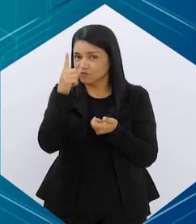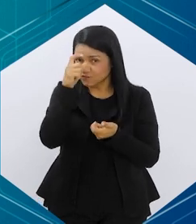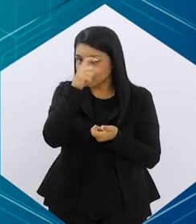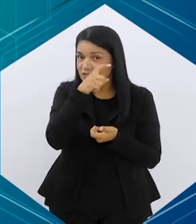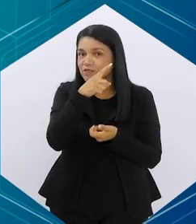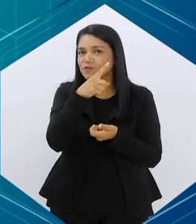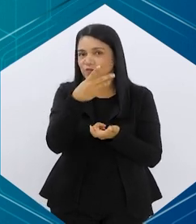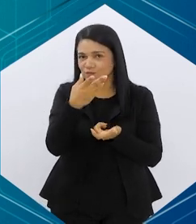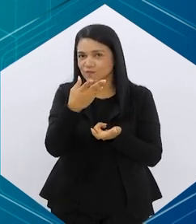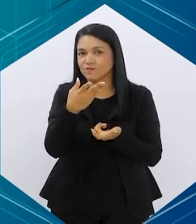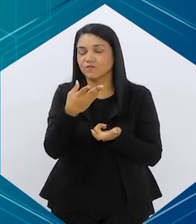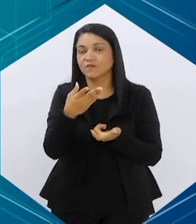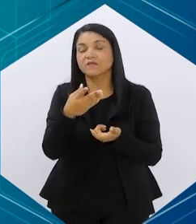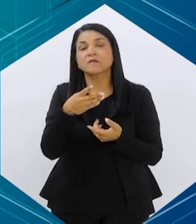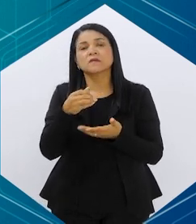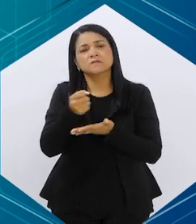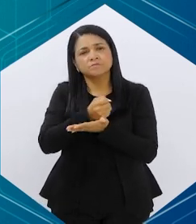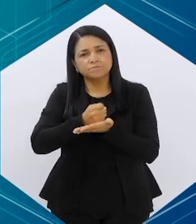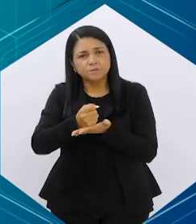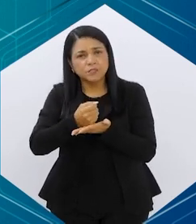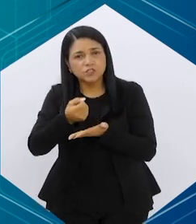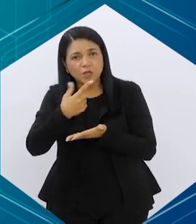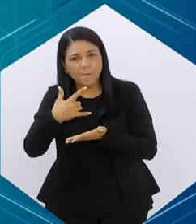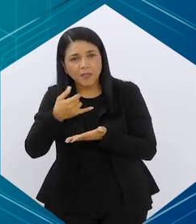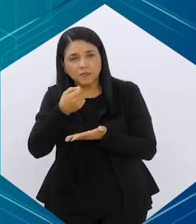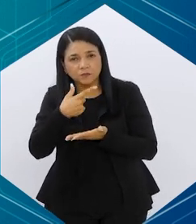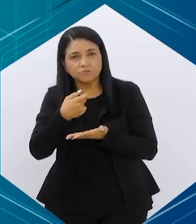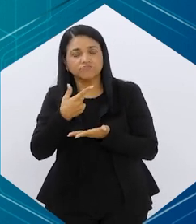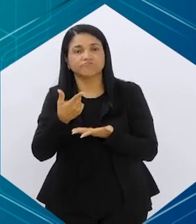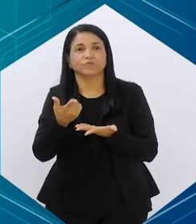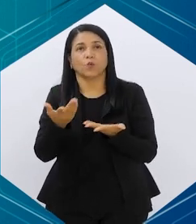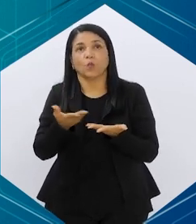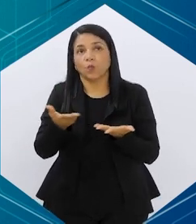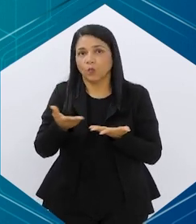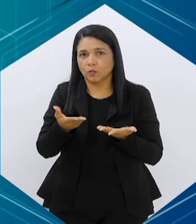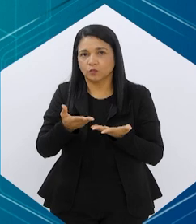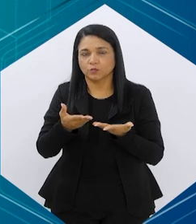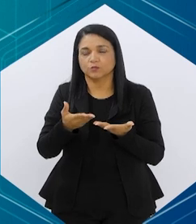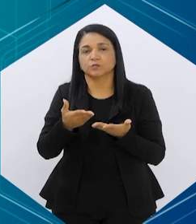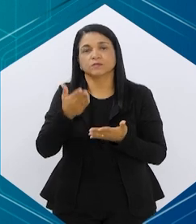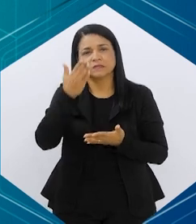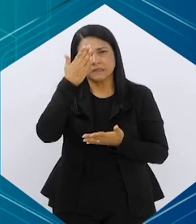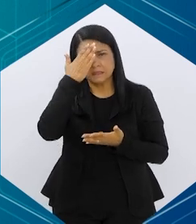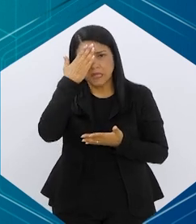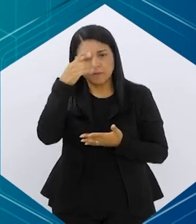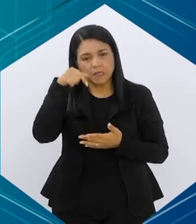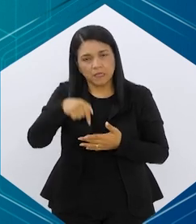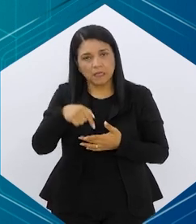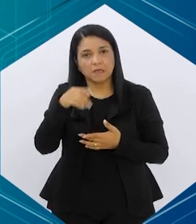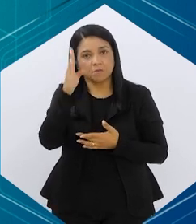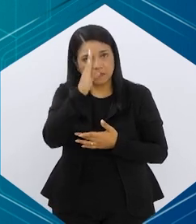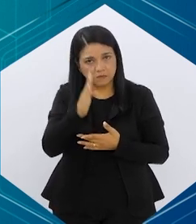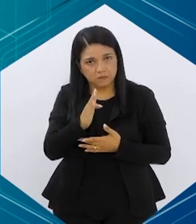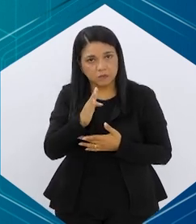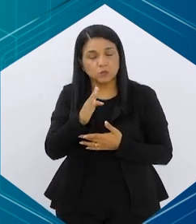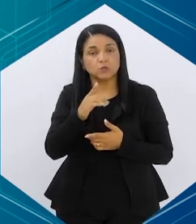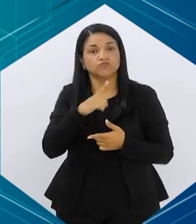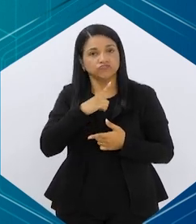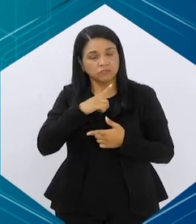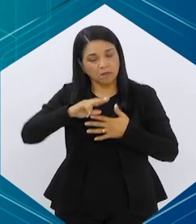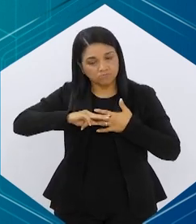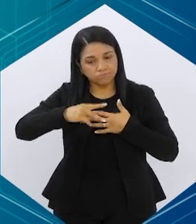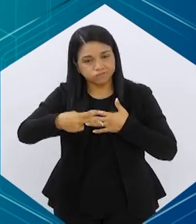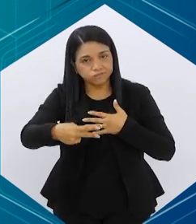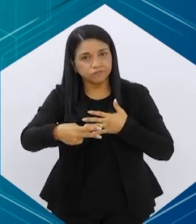o peso. E a gente fala das medicações de uso crônico. Então, hoje, o que a gente sabe é que elas fazem